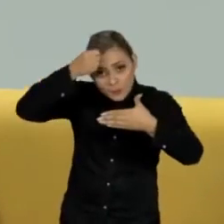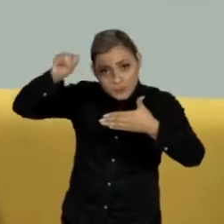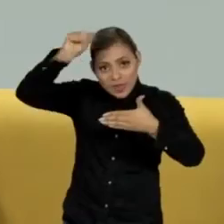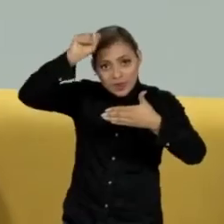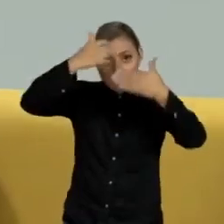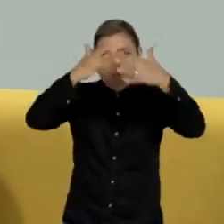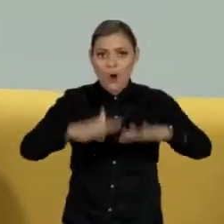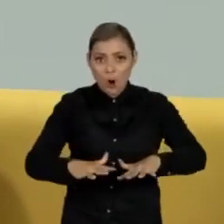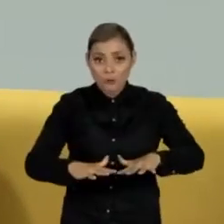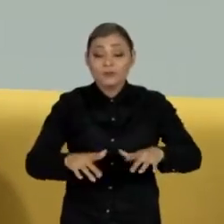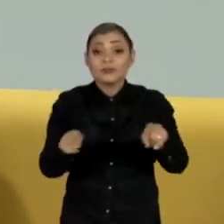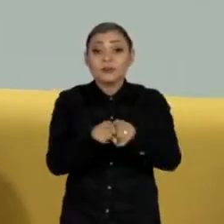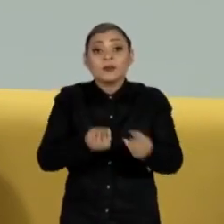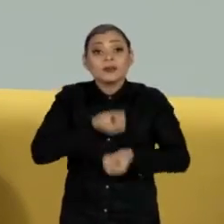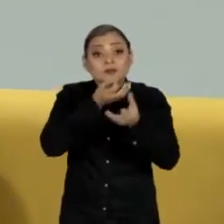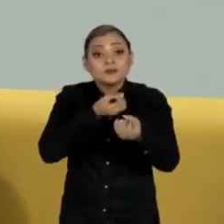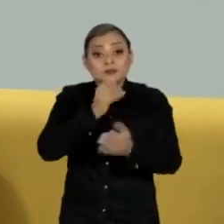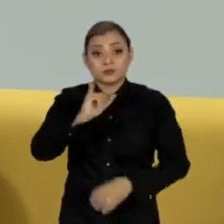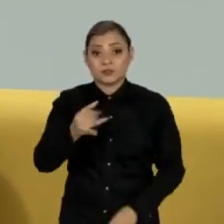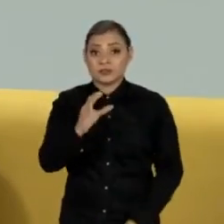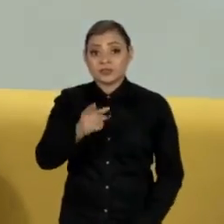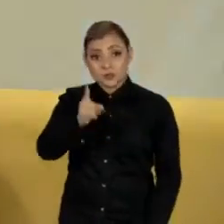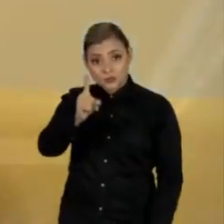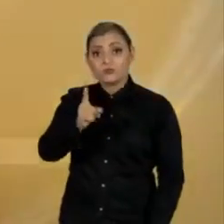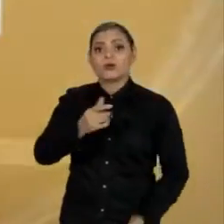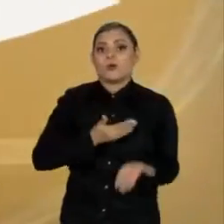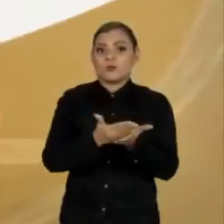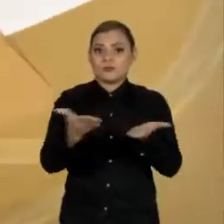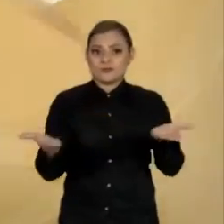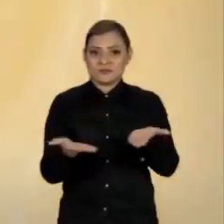JC1 Cultura de Inflamação começa agora.